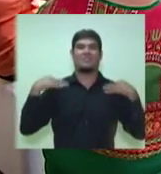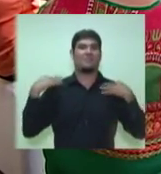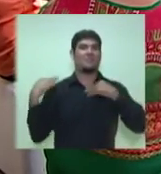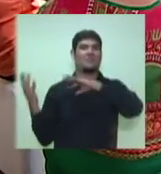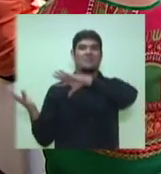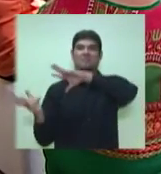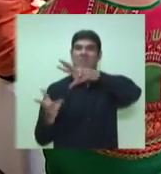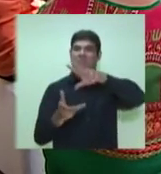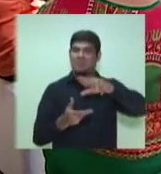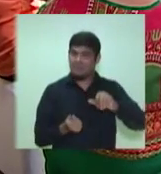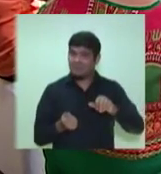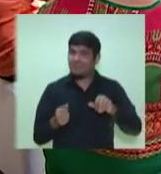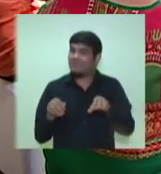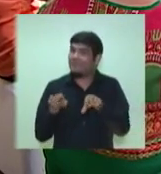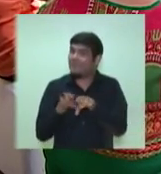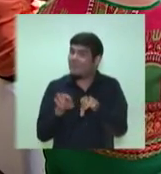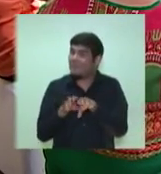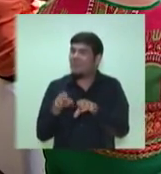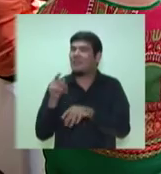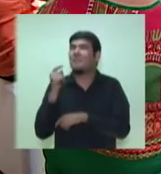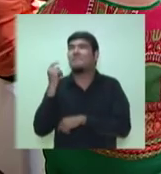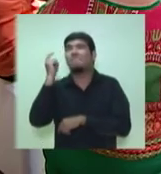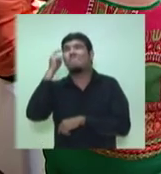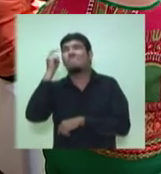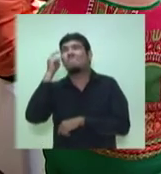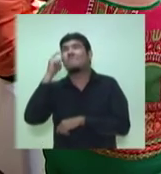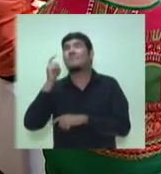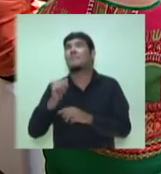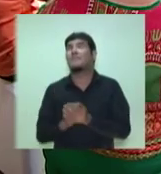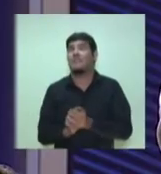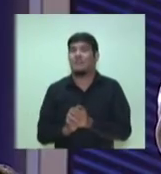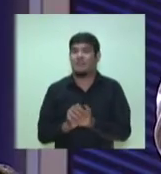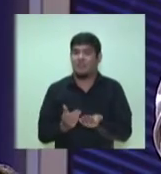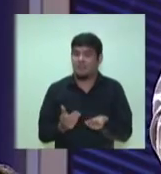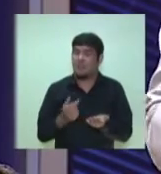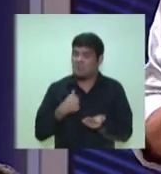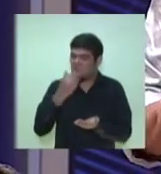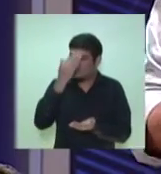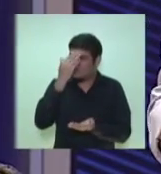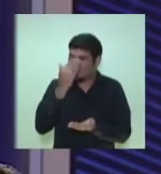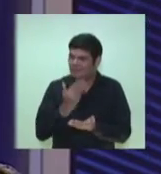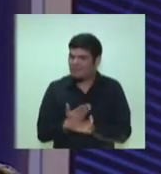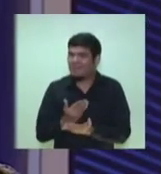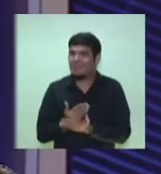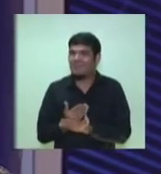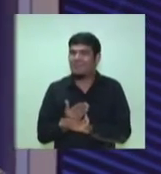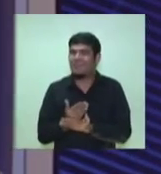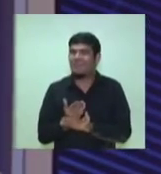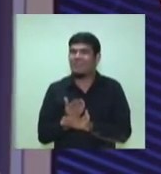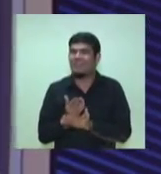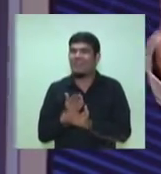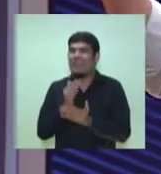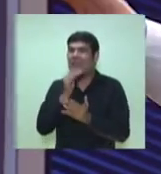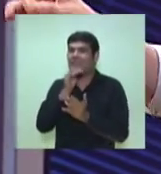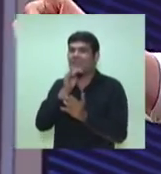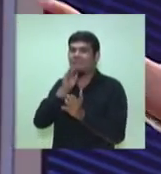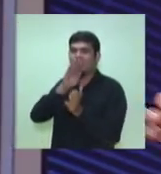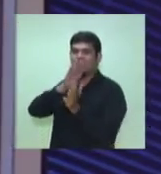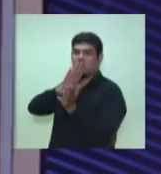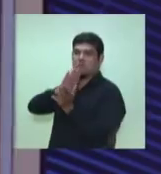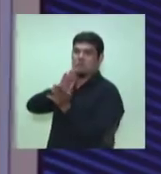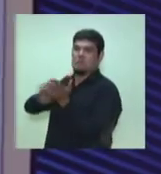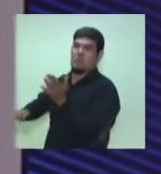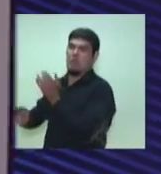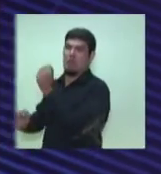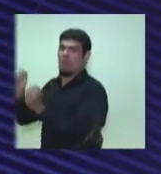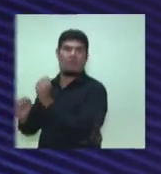Além disso, eu acredito, mas houve uma certa imprecisão aqui ainda há pouco. Não dá para dispensar nem agora e nem nunca o polo industrial. A